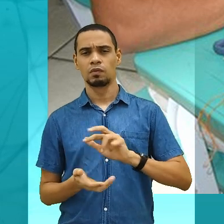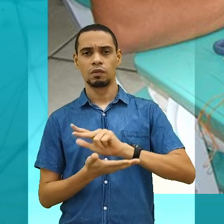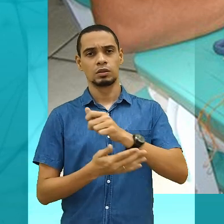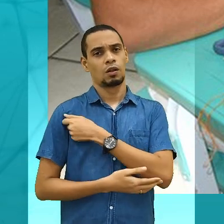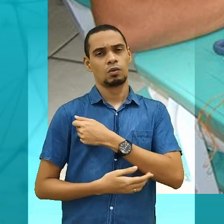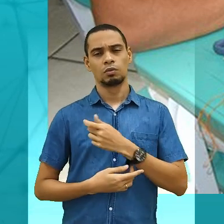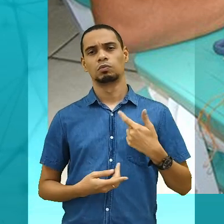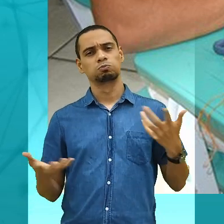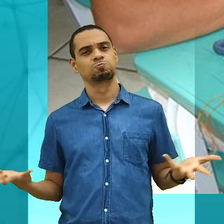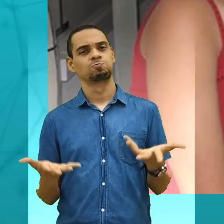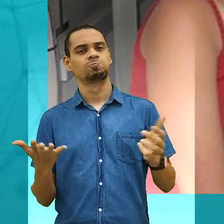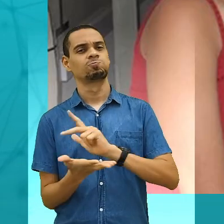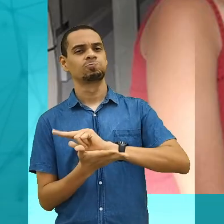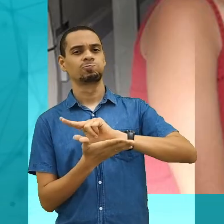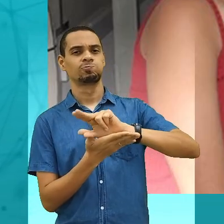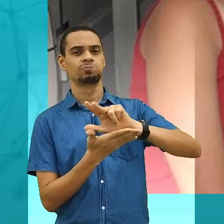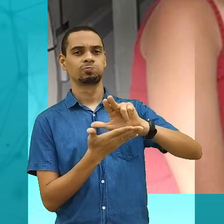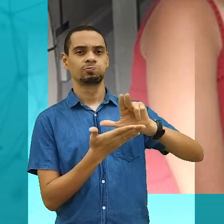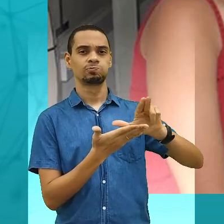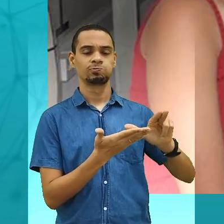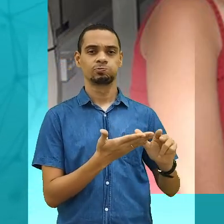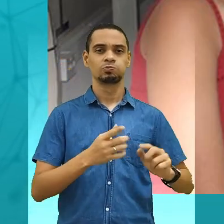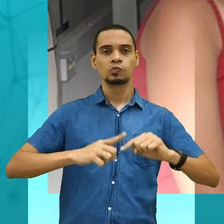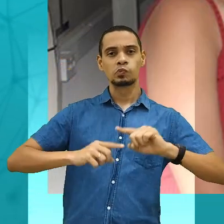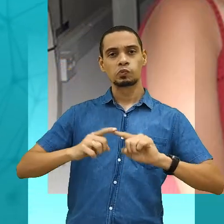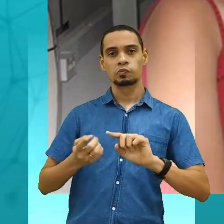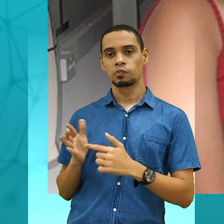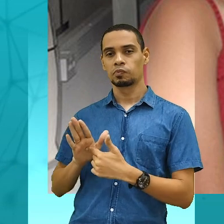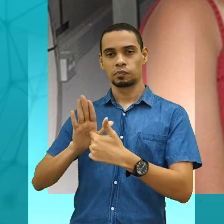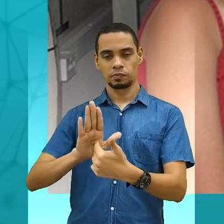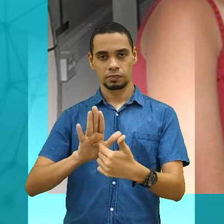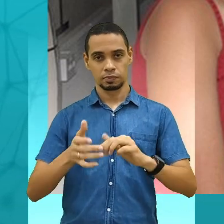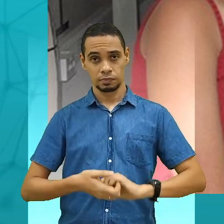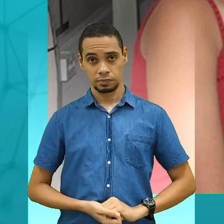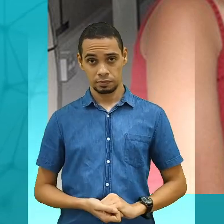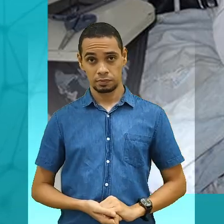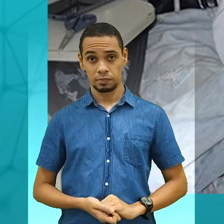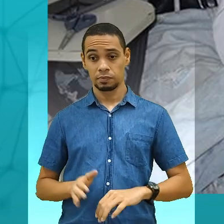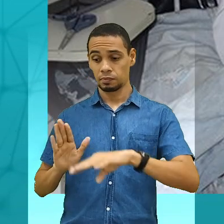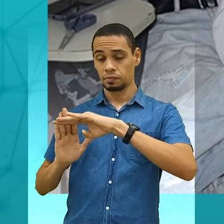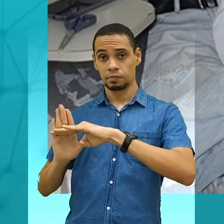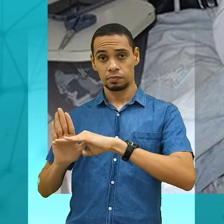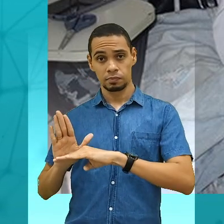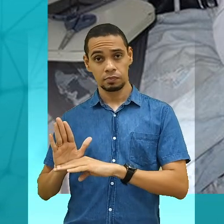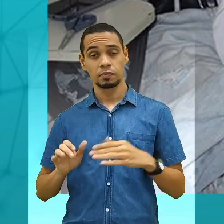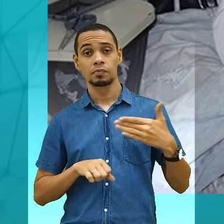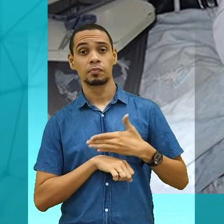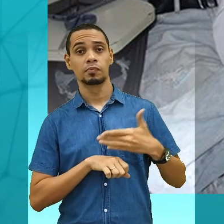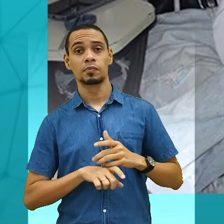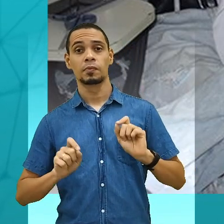modelagem, merchandising, confecção de bonecas de pano e vendas no Instagram. A programação contou ainda com a